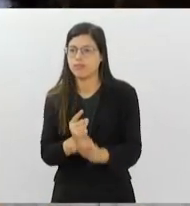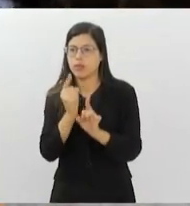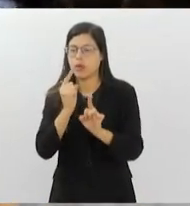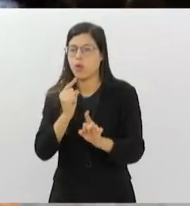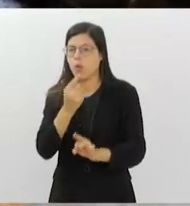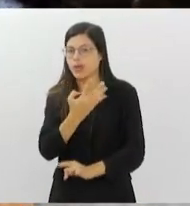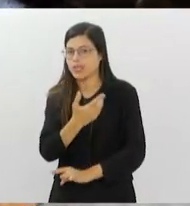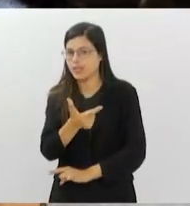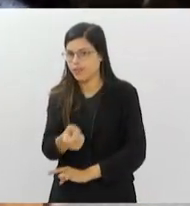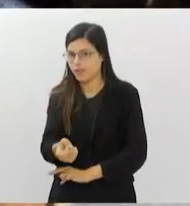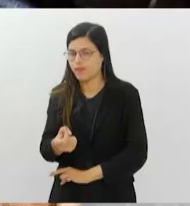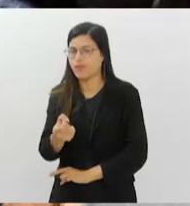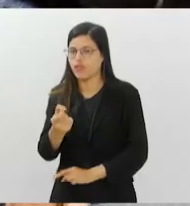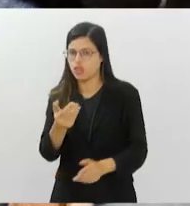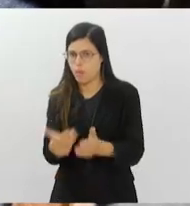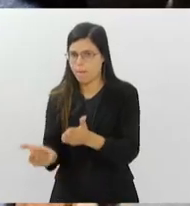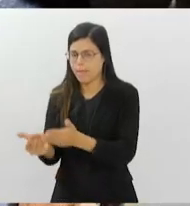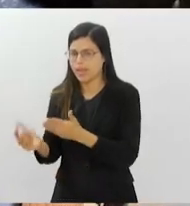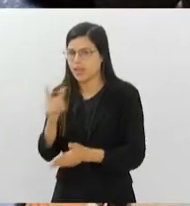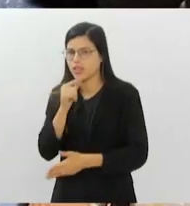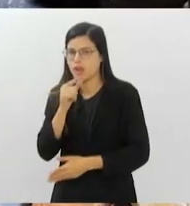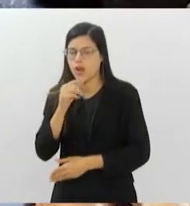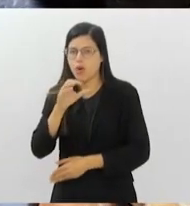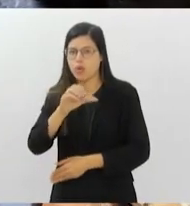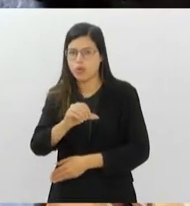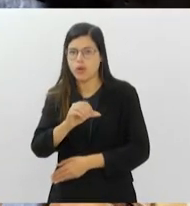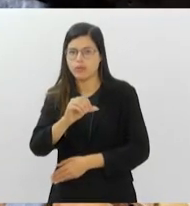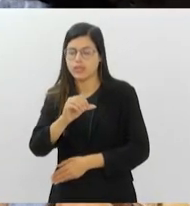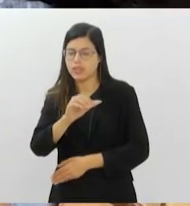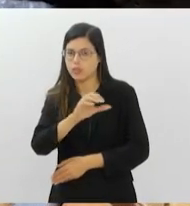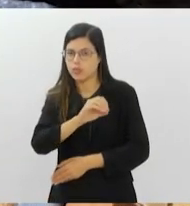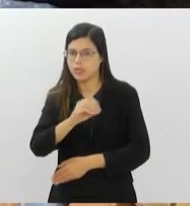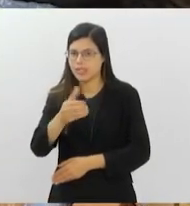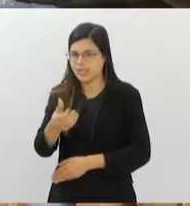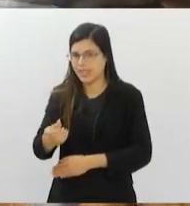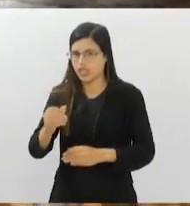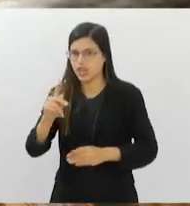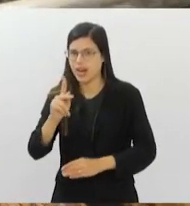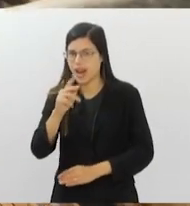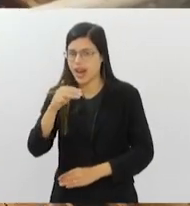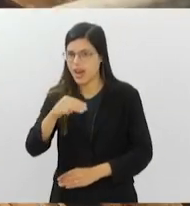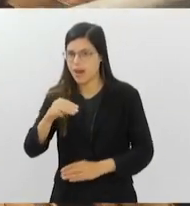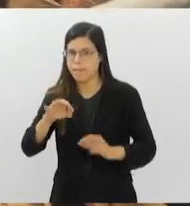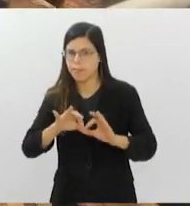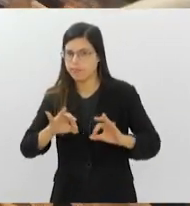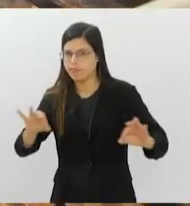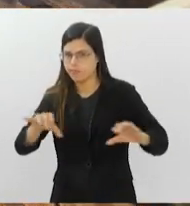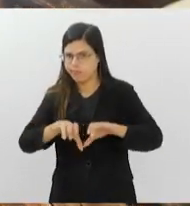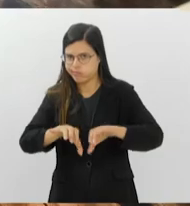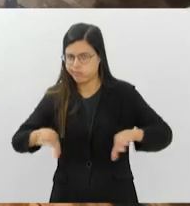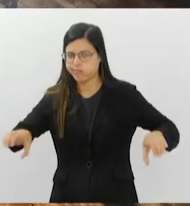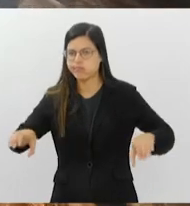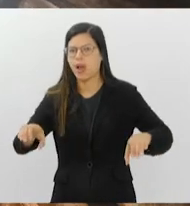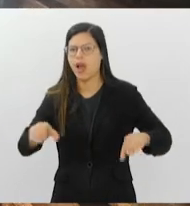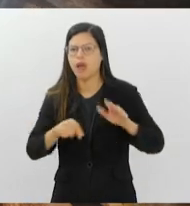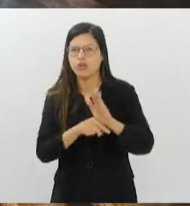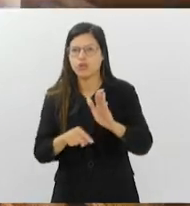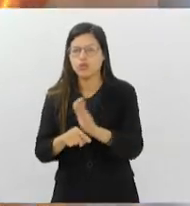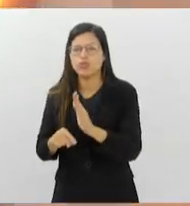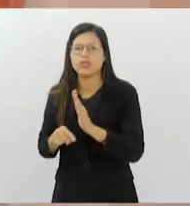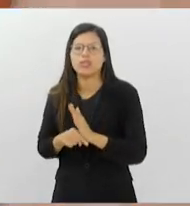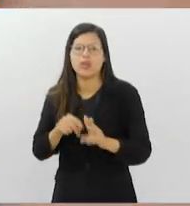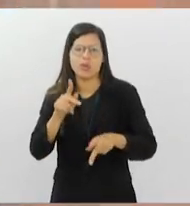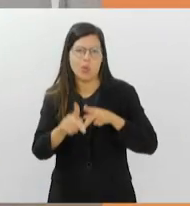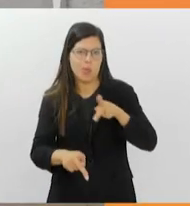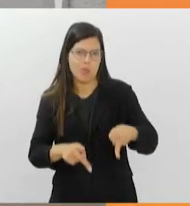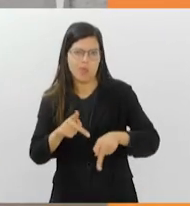vazamentos nos 916 quilômetros da rede de abastecimento, beneficiando 106 mil moradores dos municípios.